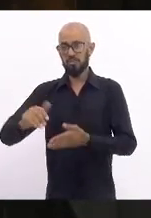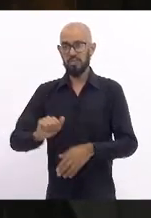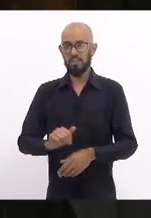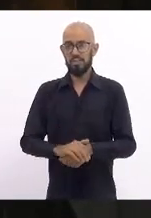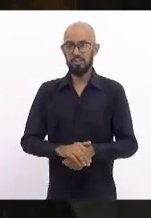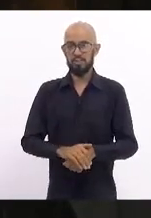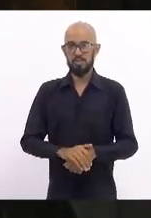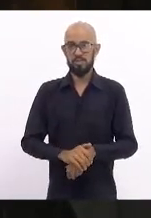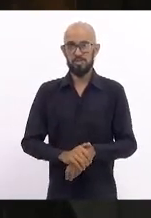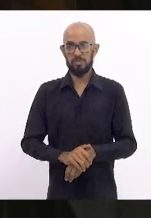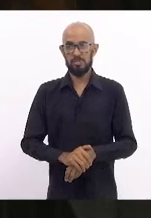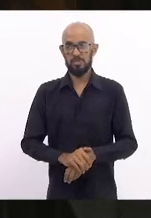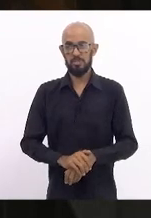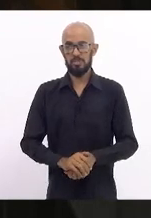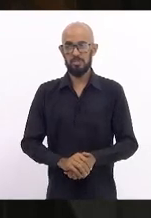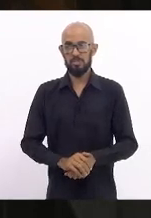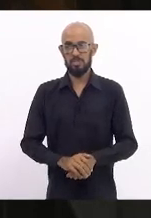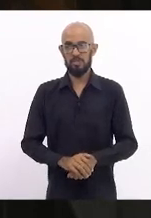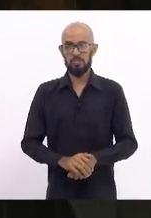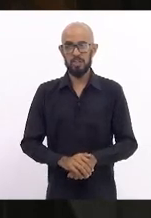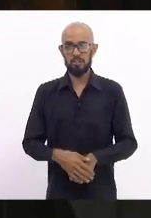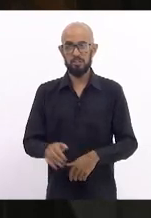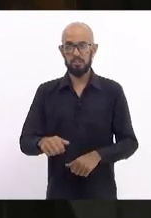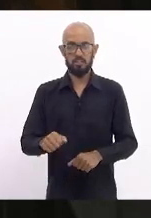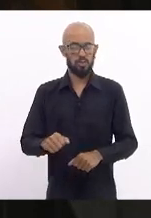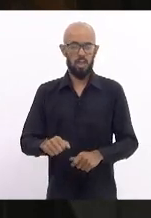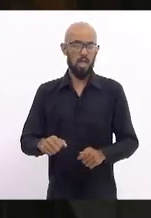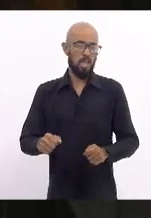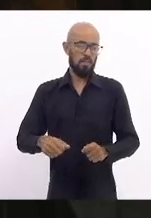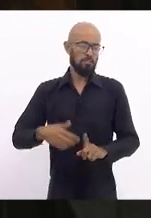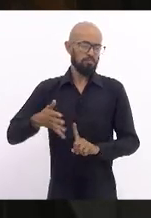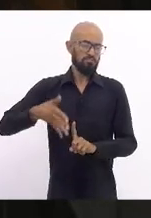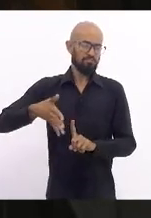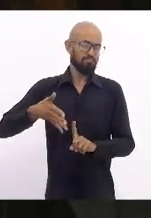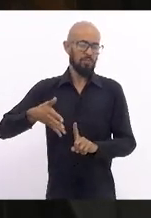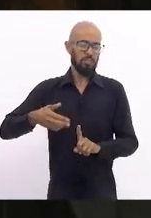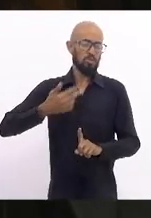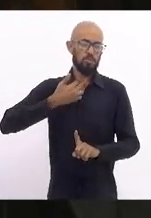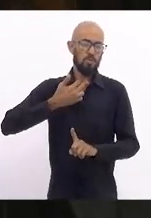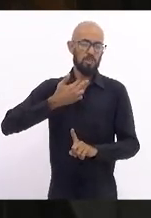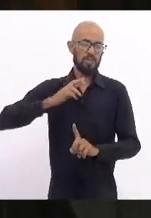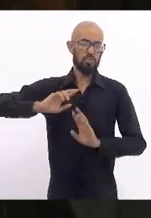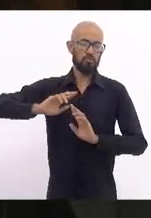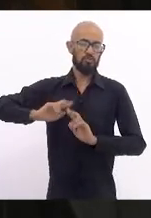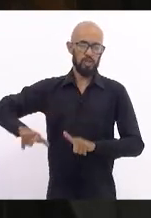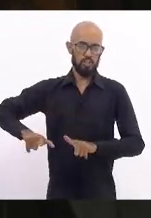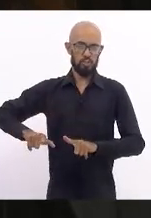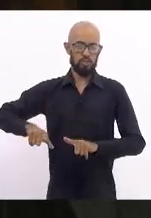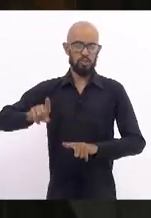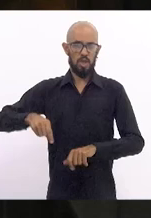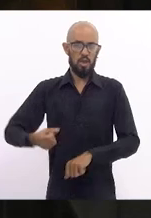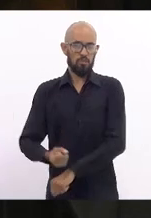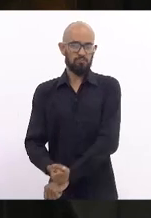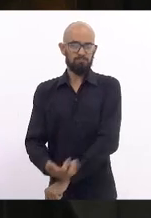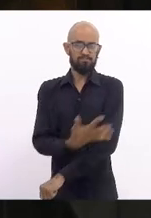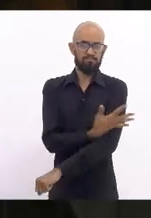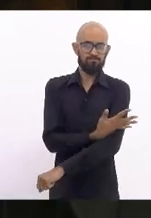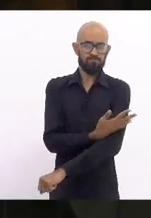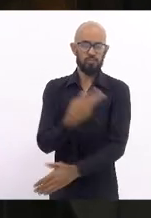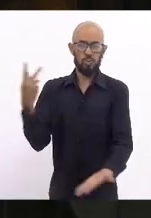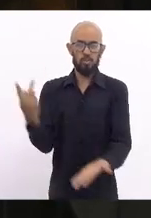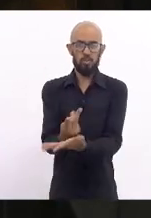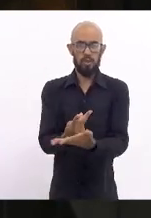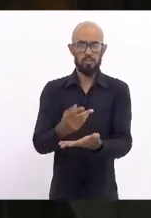não poderia ser diferente da comoção que se abate no mundo